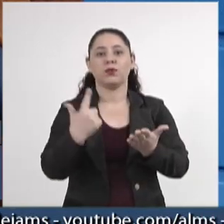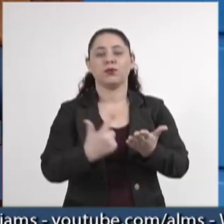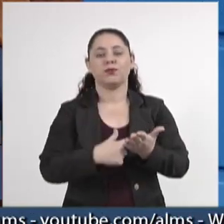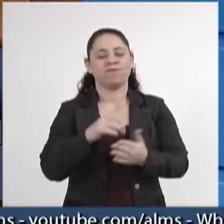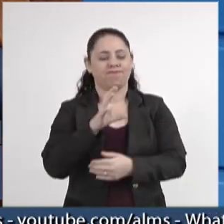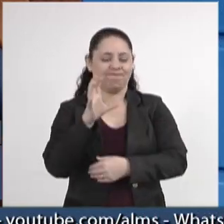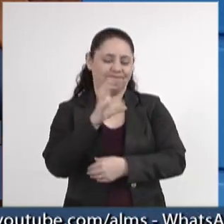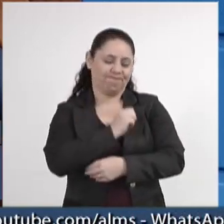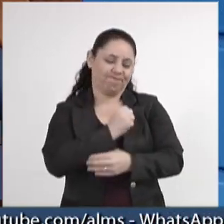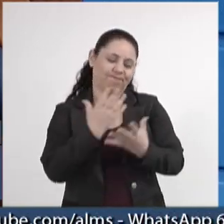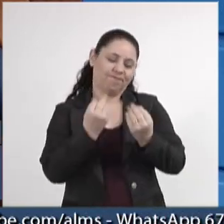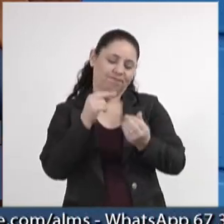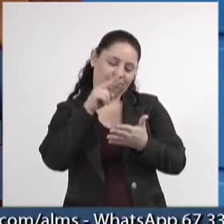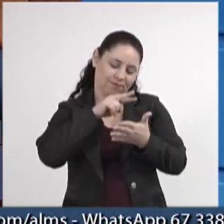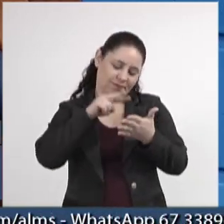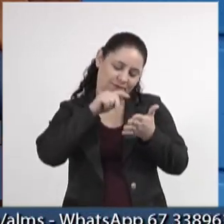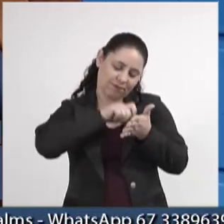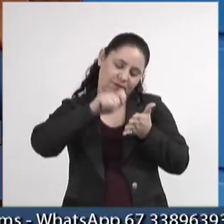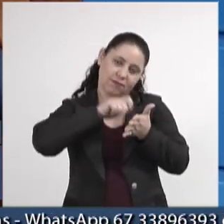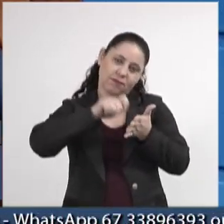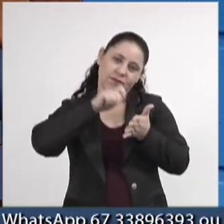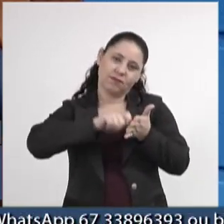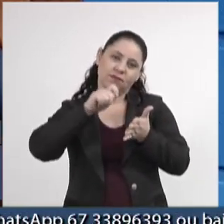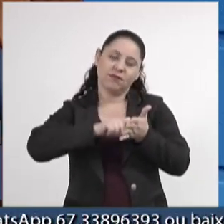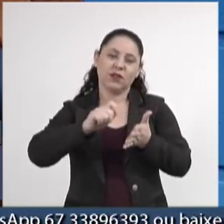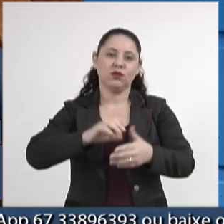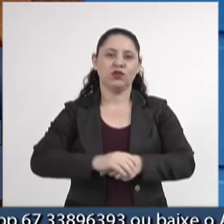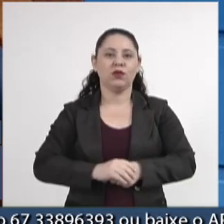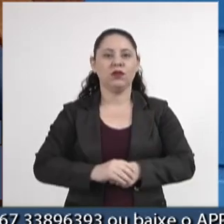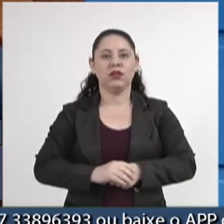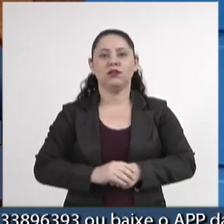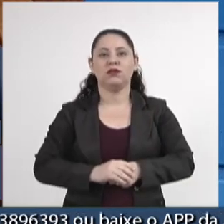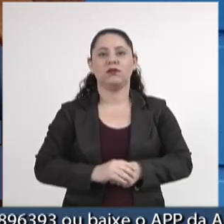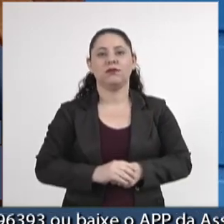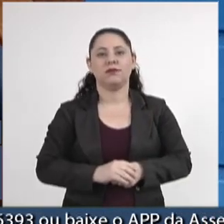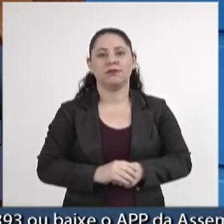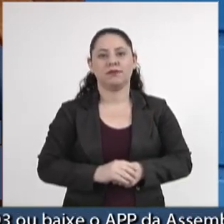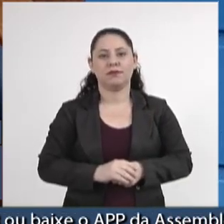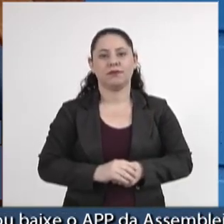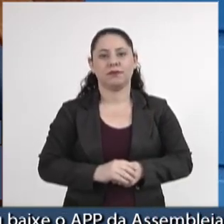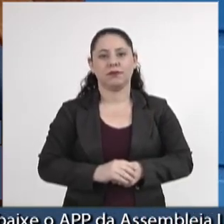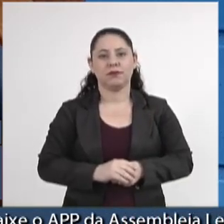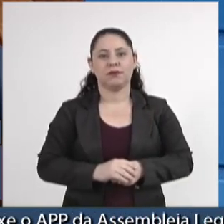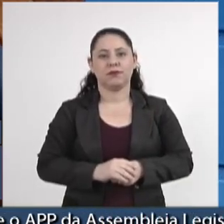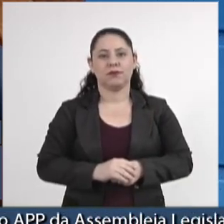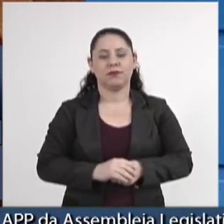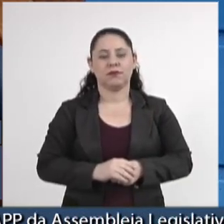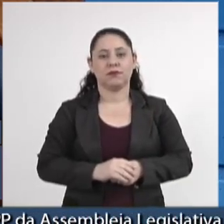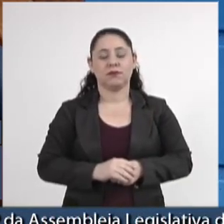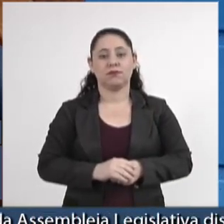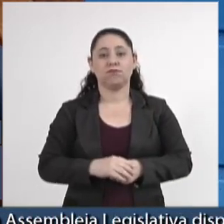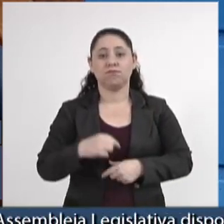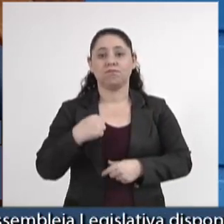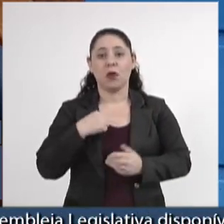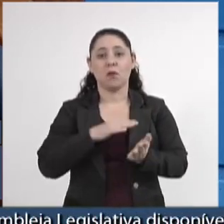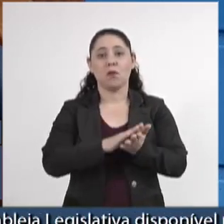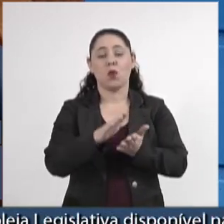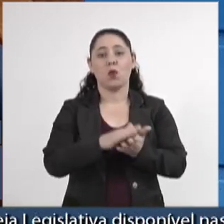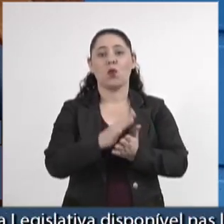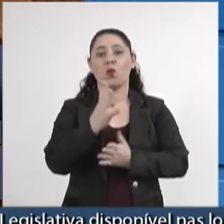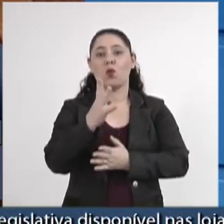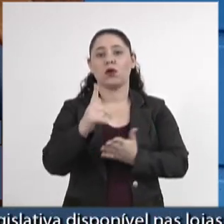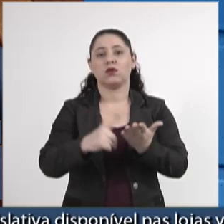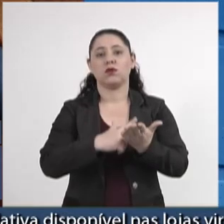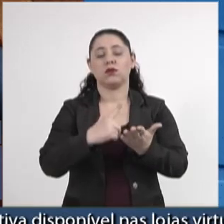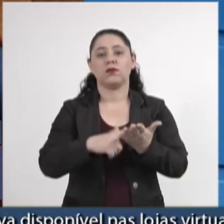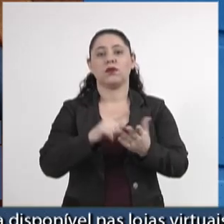Gosto muito de ler e escrever e estou publicando meu quarto